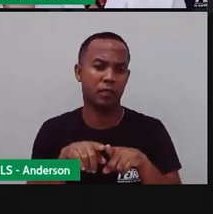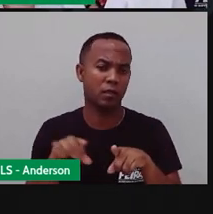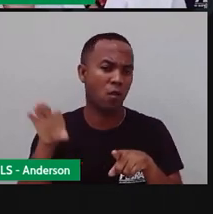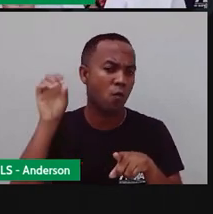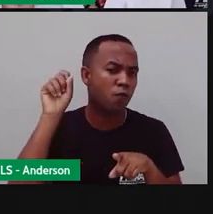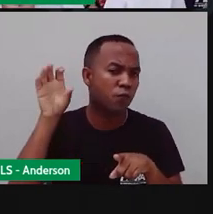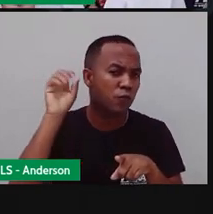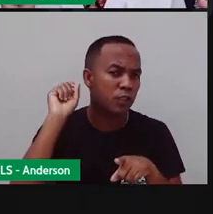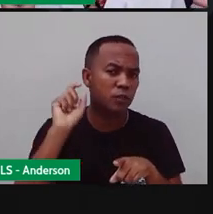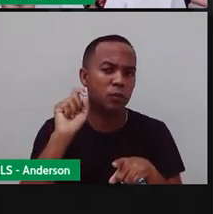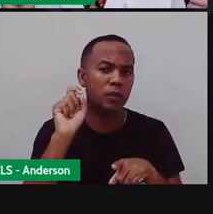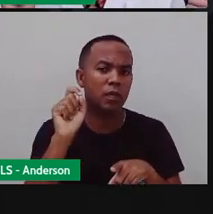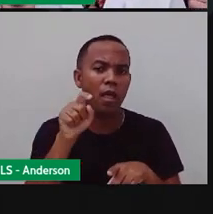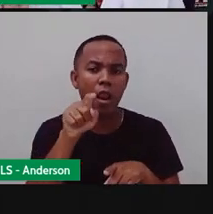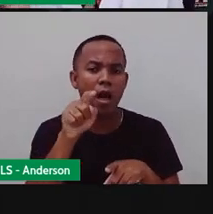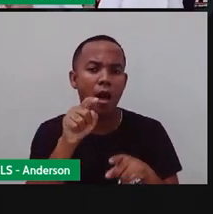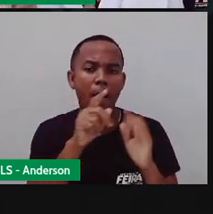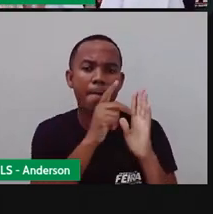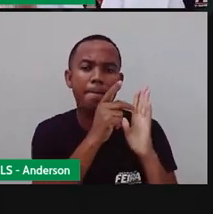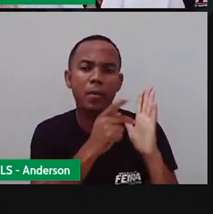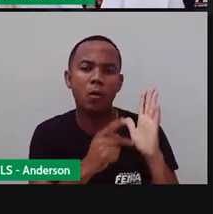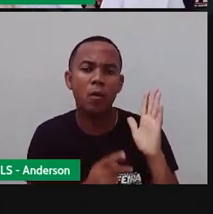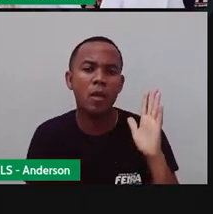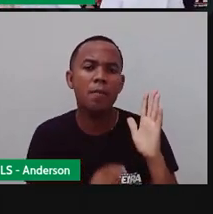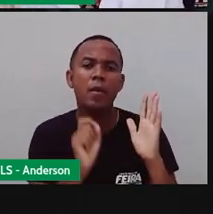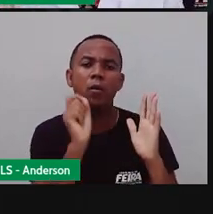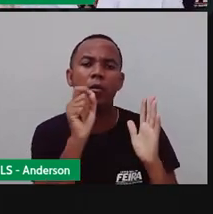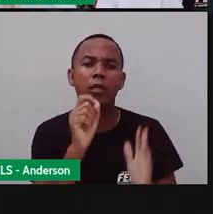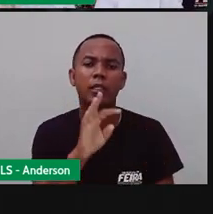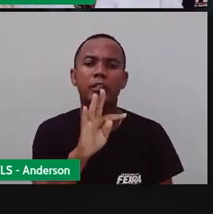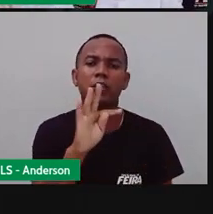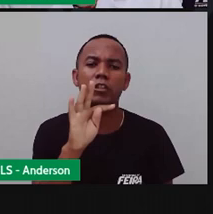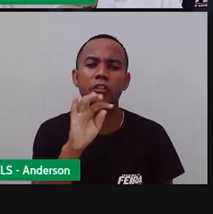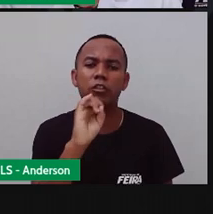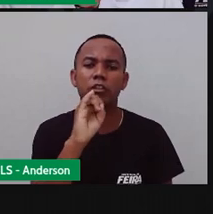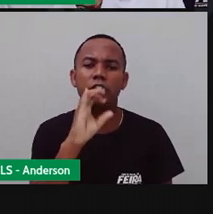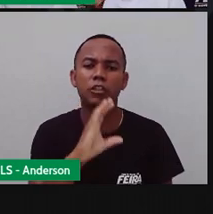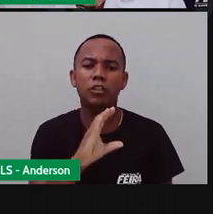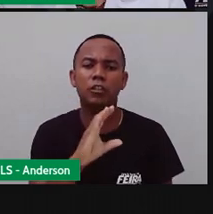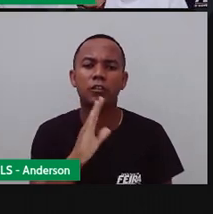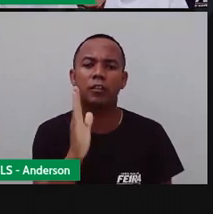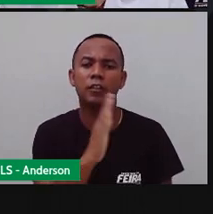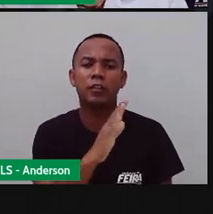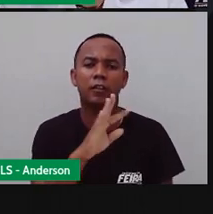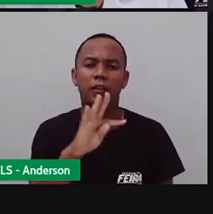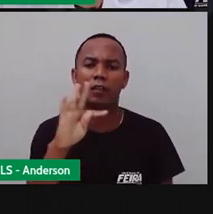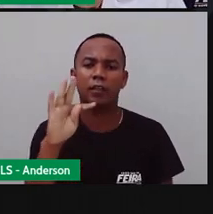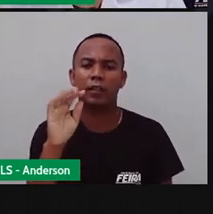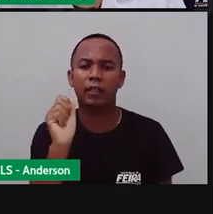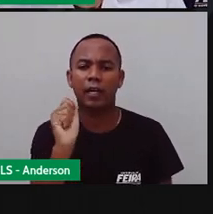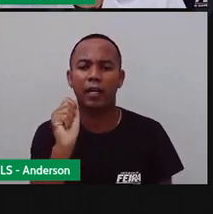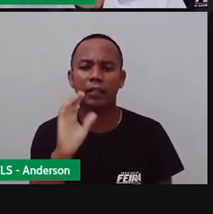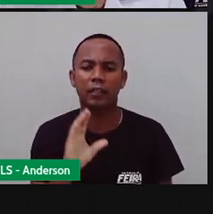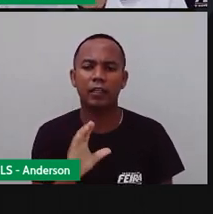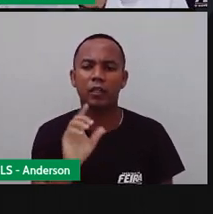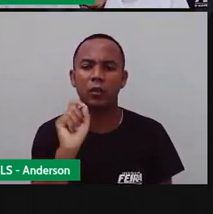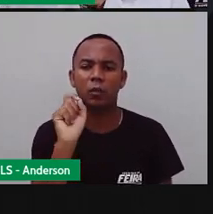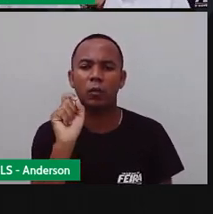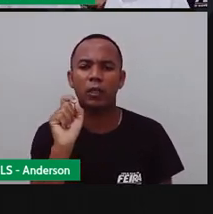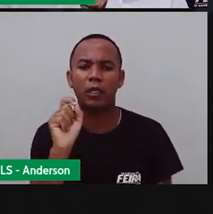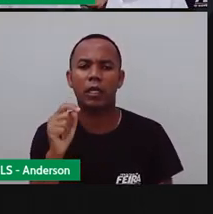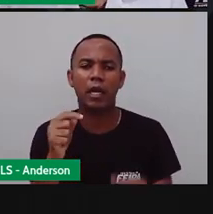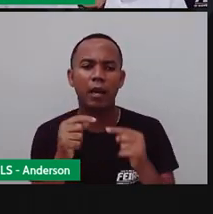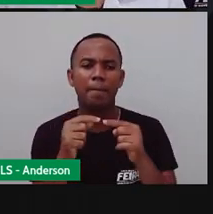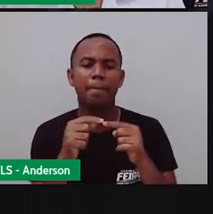no poema de Vinícius de Moraes, né, na canção, tic-tac remete ao som de um objeto. E que objeto é esse? Um